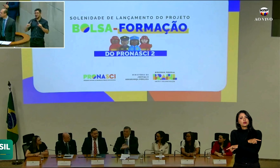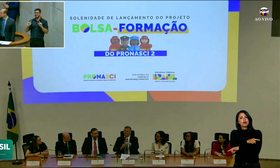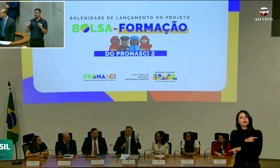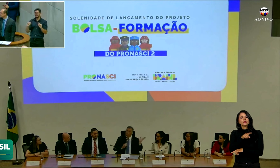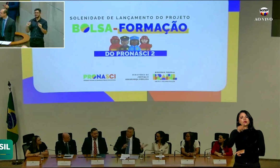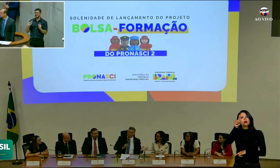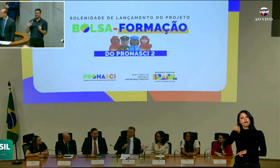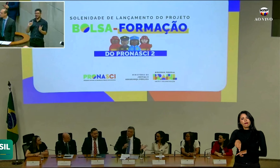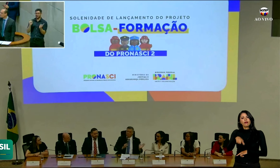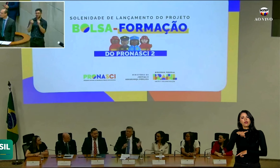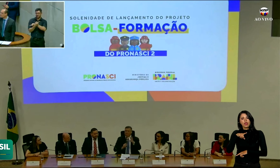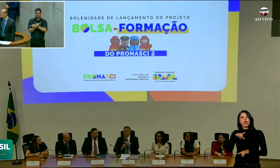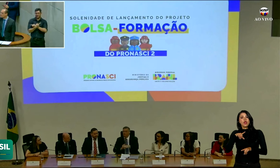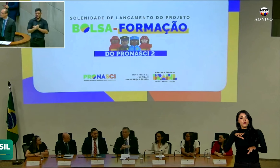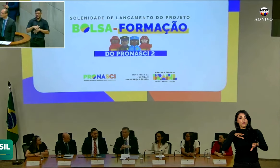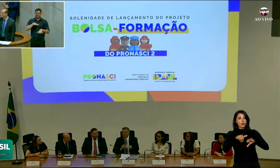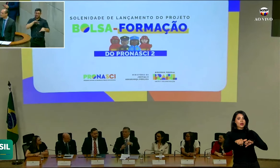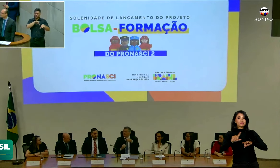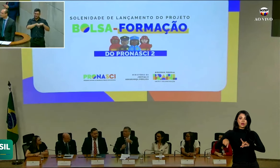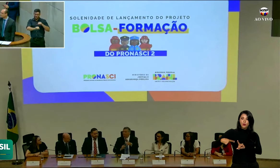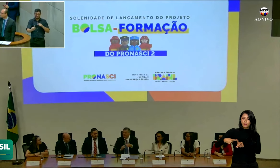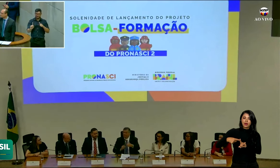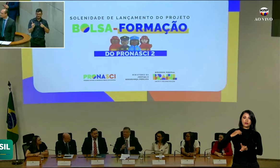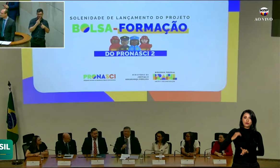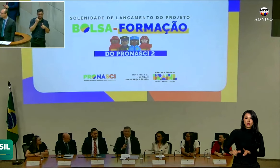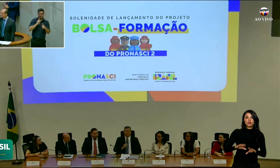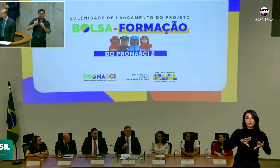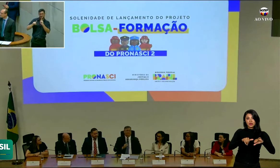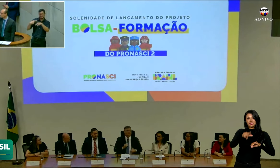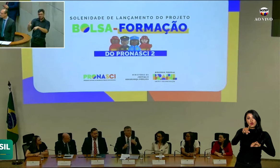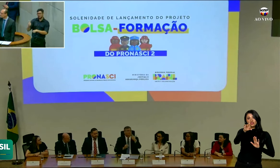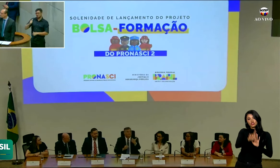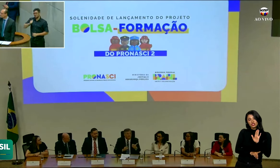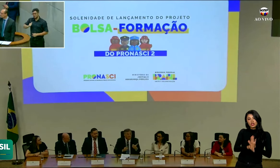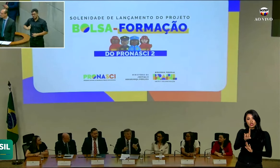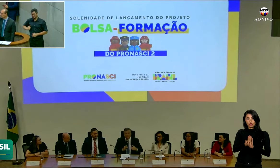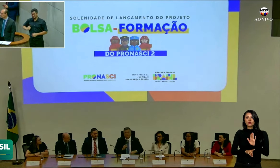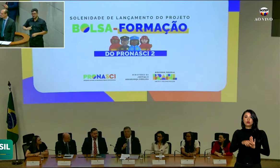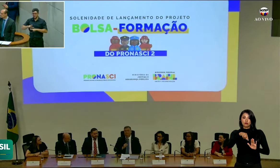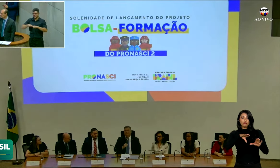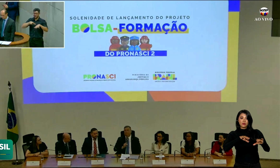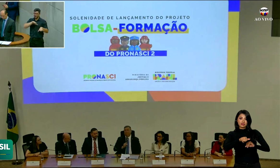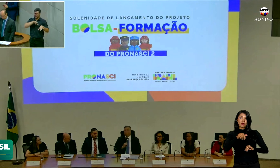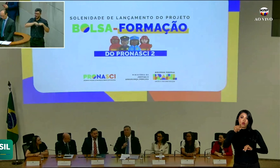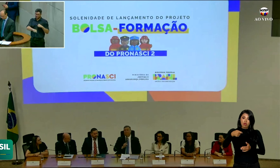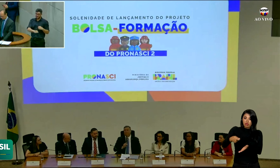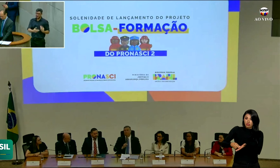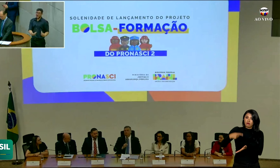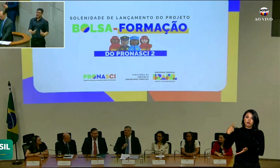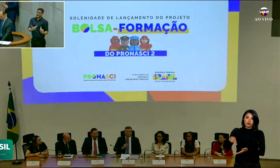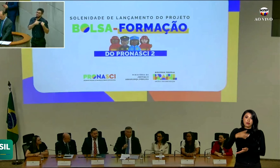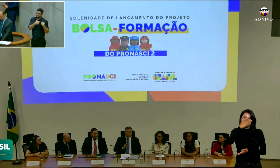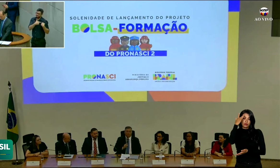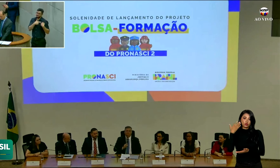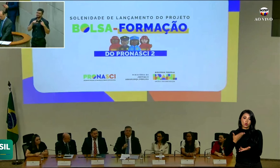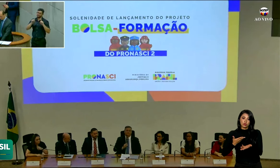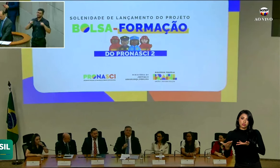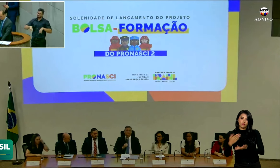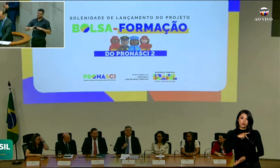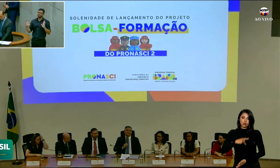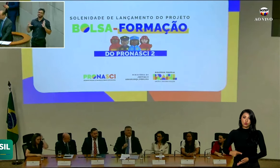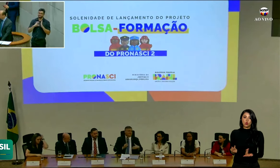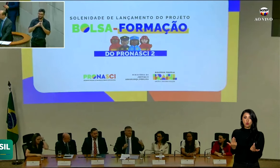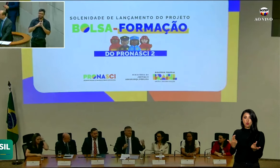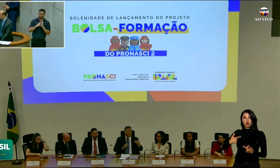formação com Bolsa, porque formação é um direito, formação é um dever para os servidores públicos, como nós somos,